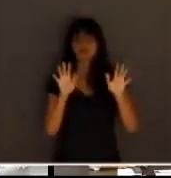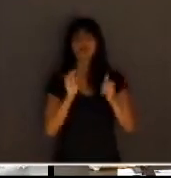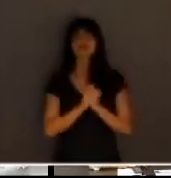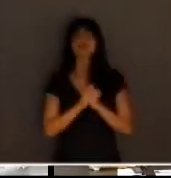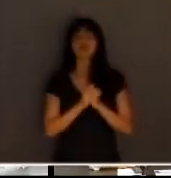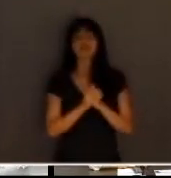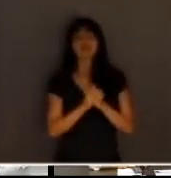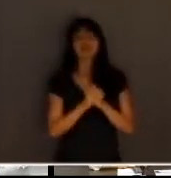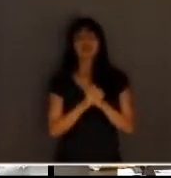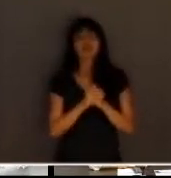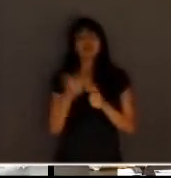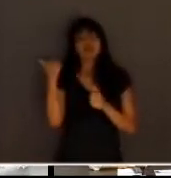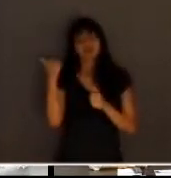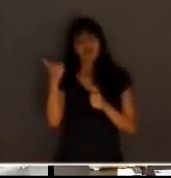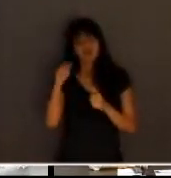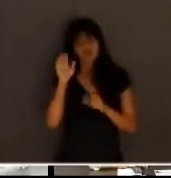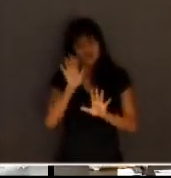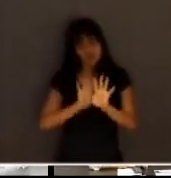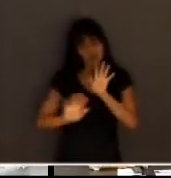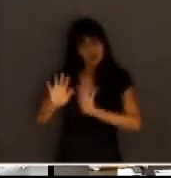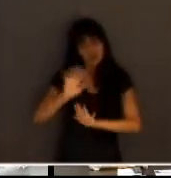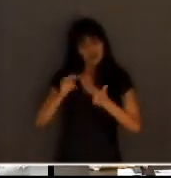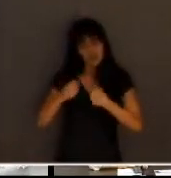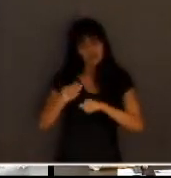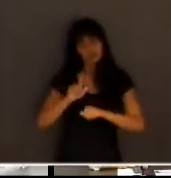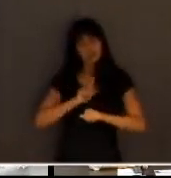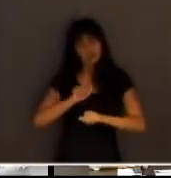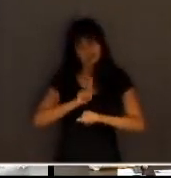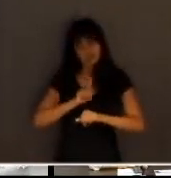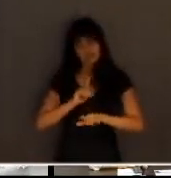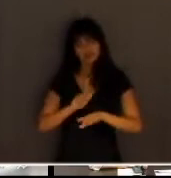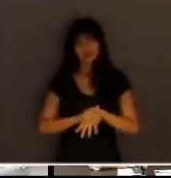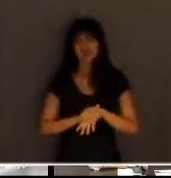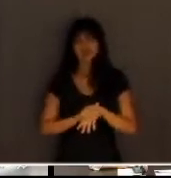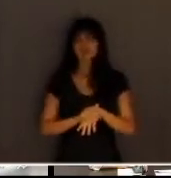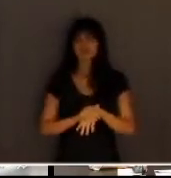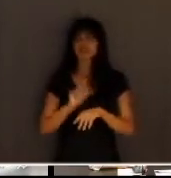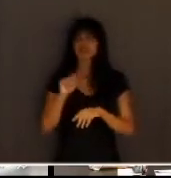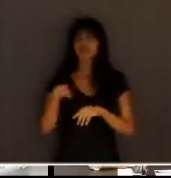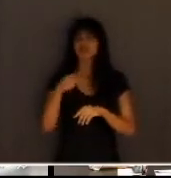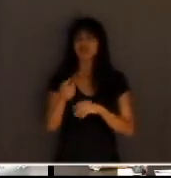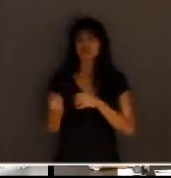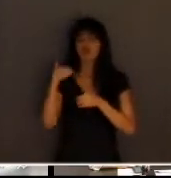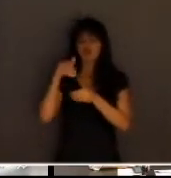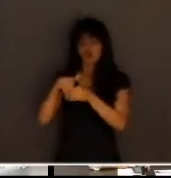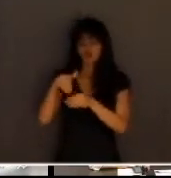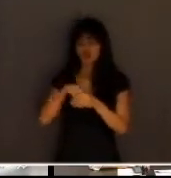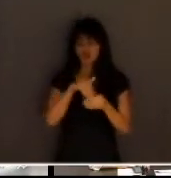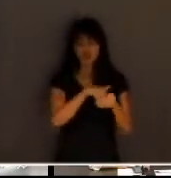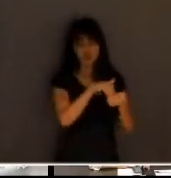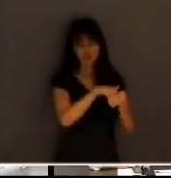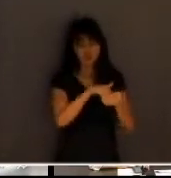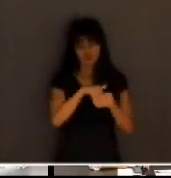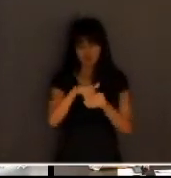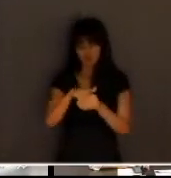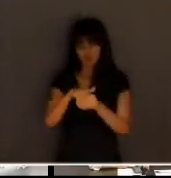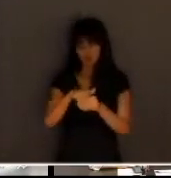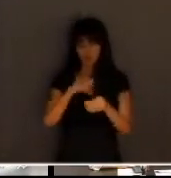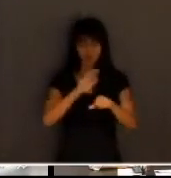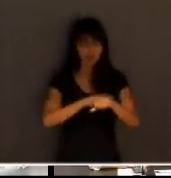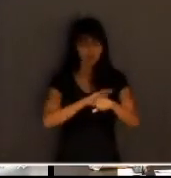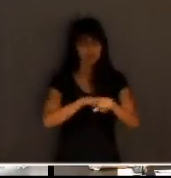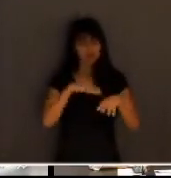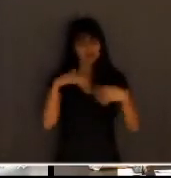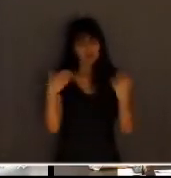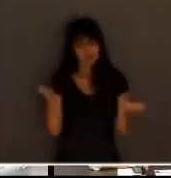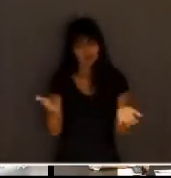precisos, que a gente tenha, que a gente tenha. O momento da votação, o momento da votação é um momento também